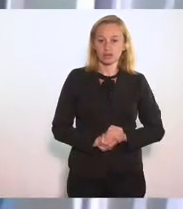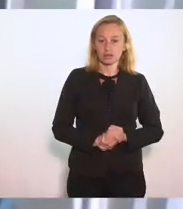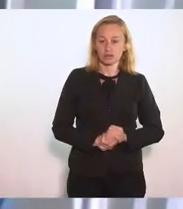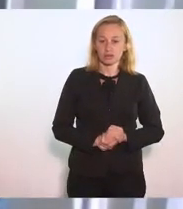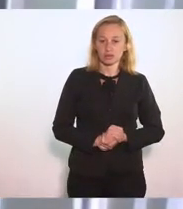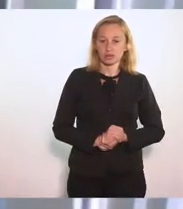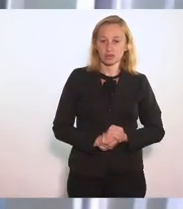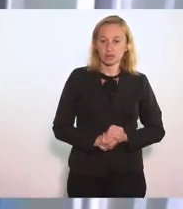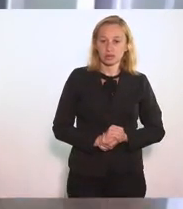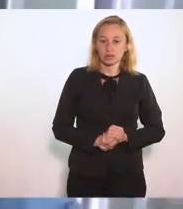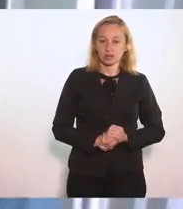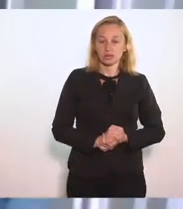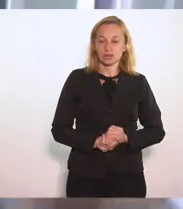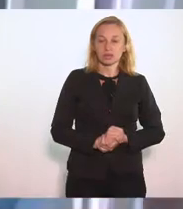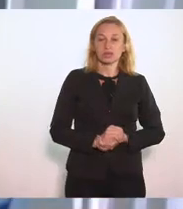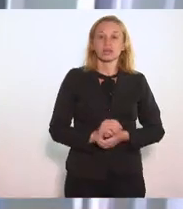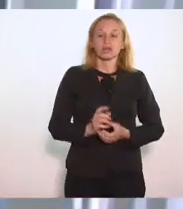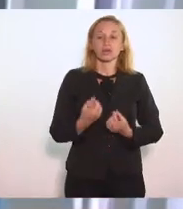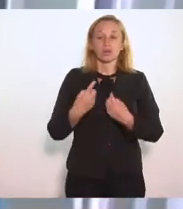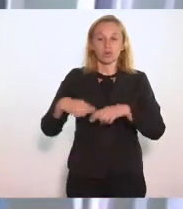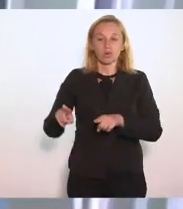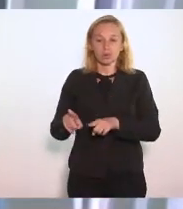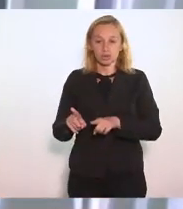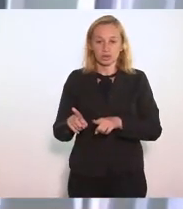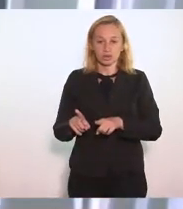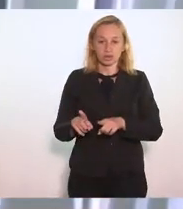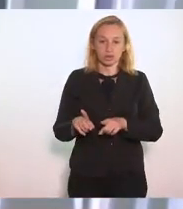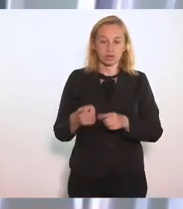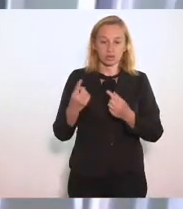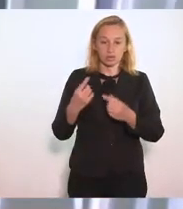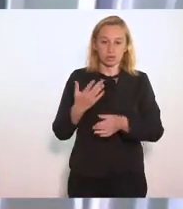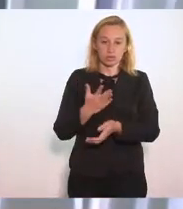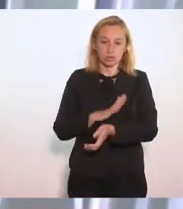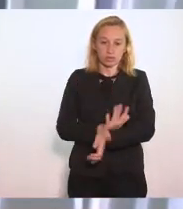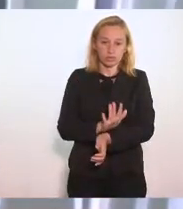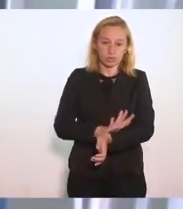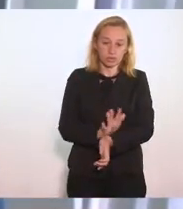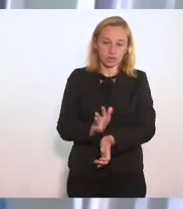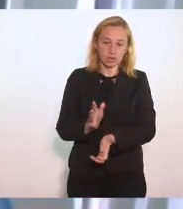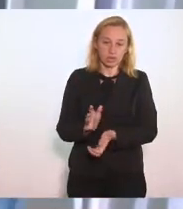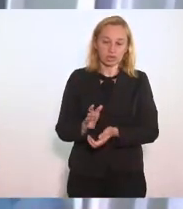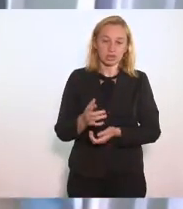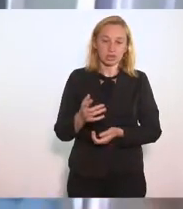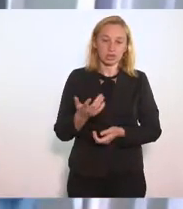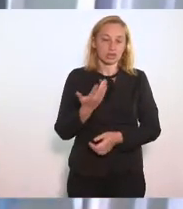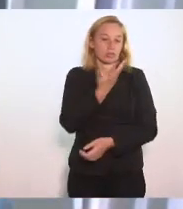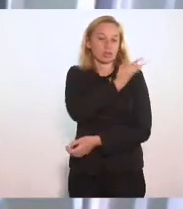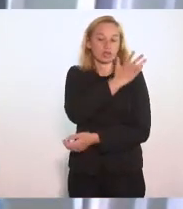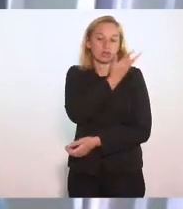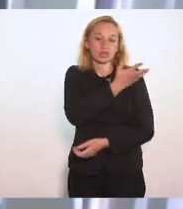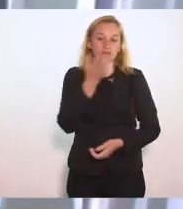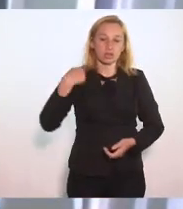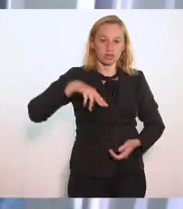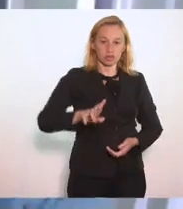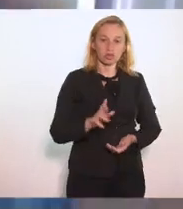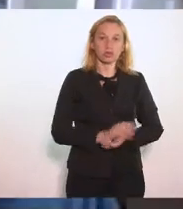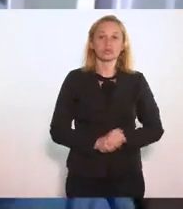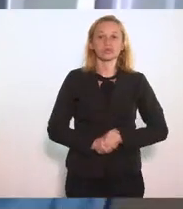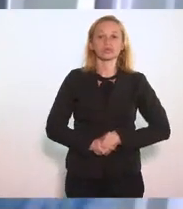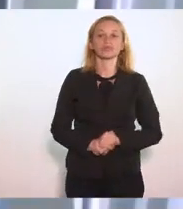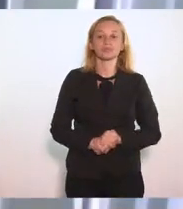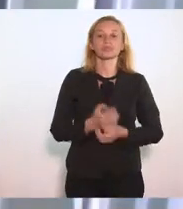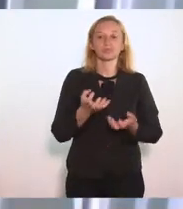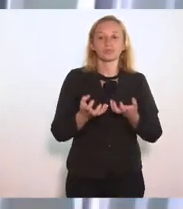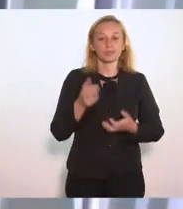Religiosa No contexto escolar O combate O enfrentamento A intolerância religiosa No contexto escolar Projeto De minha autoria Que contou Com muito apoio De vossa excelência